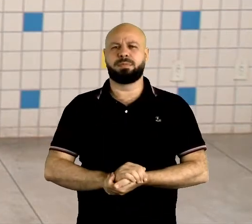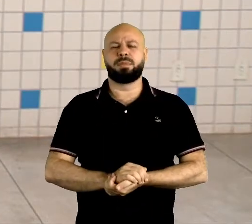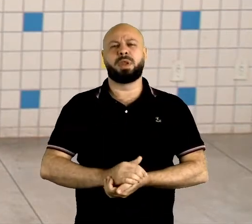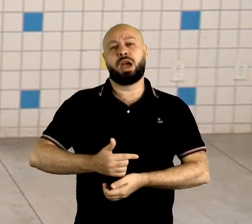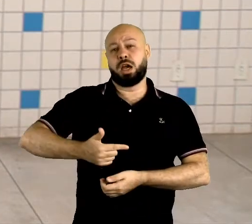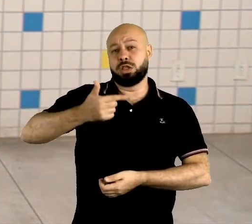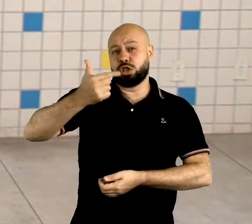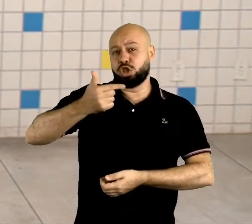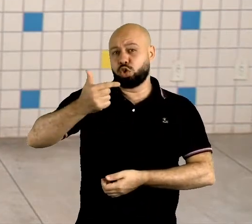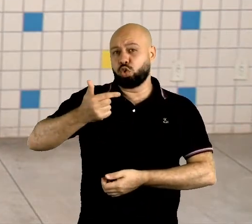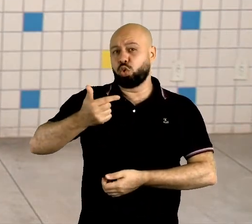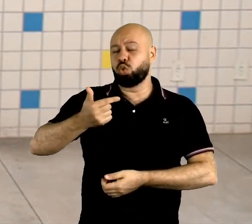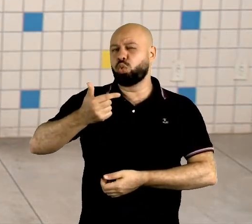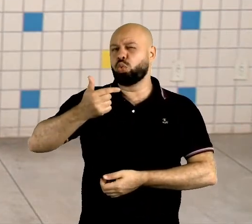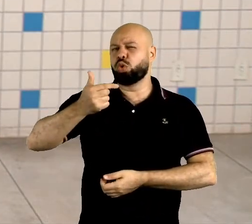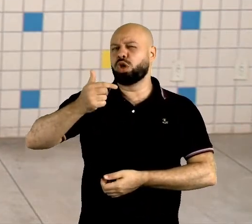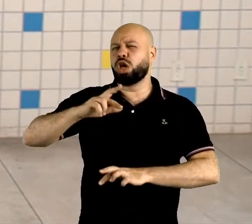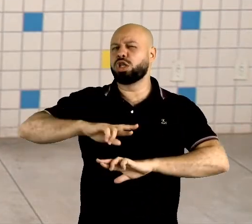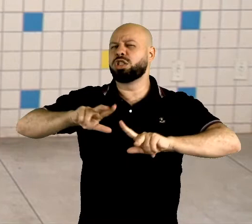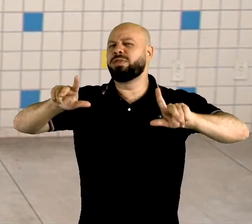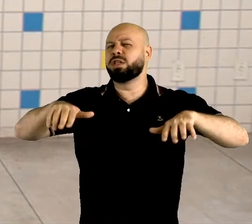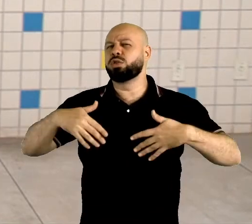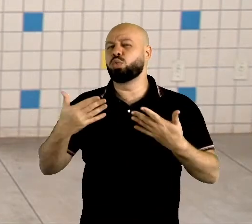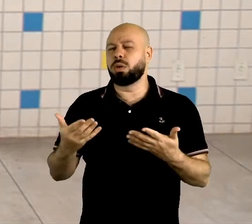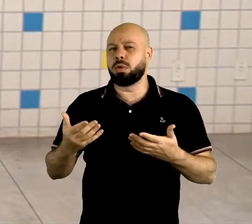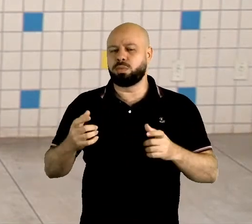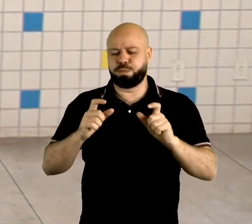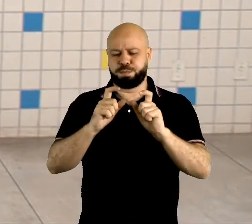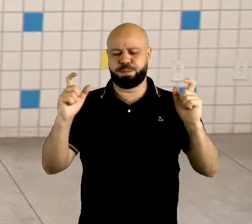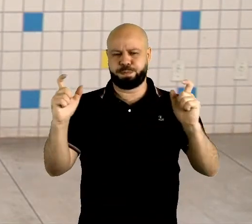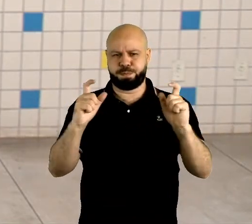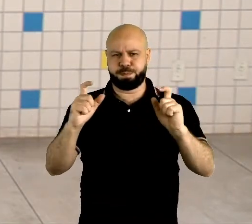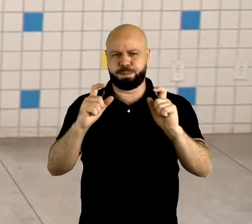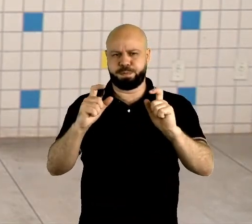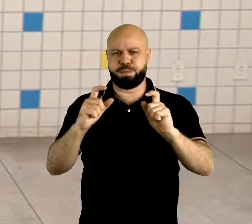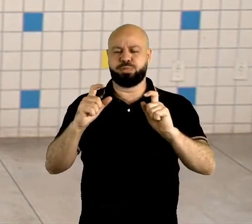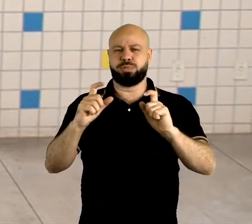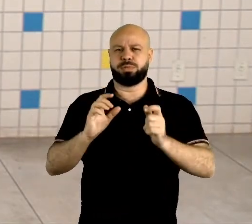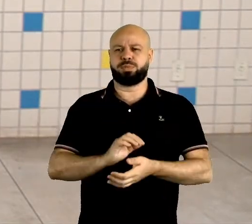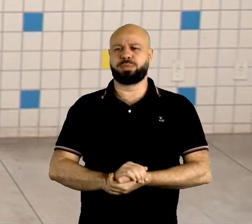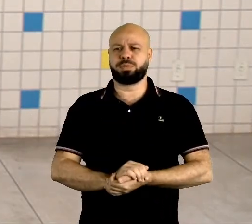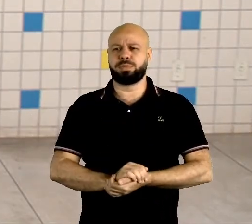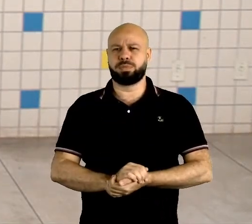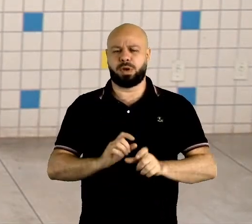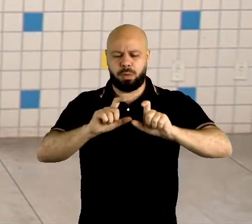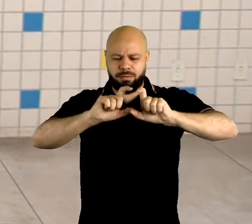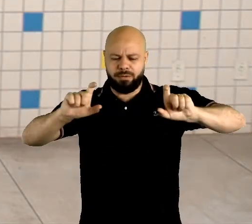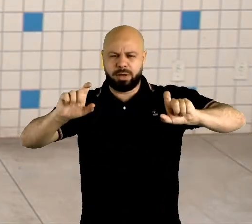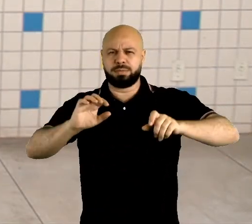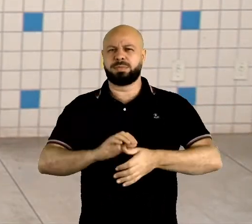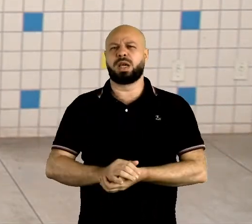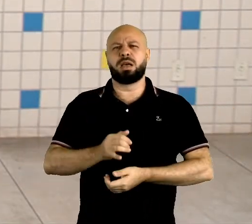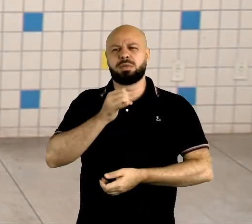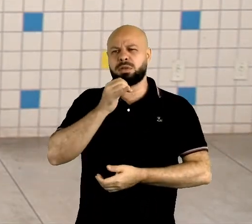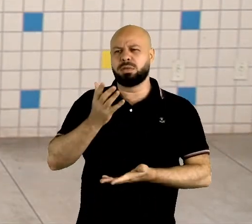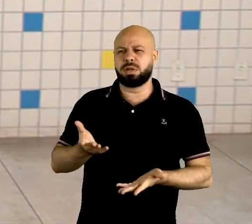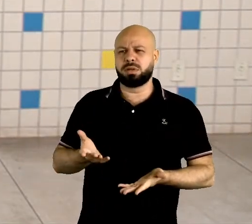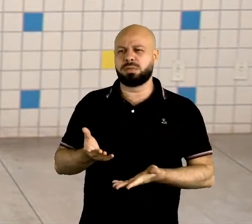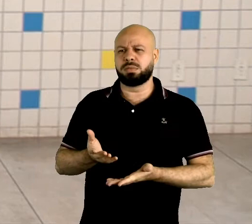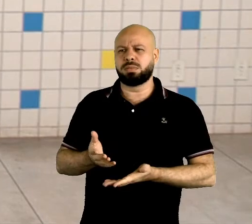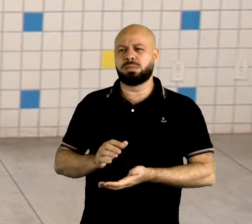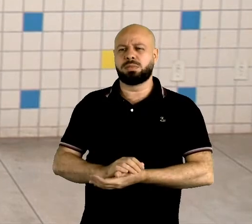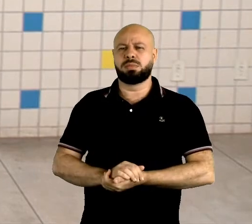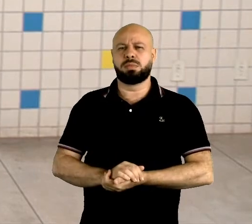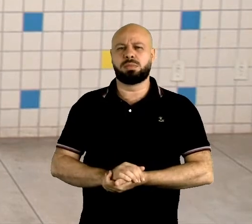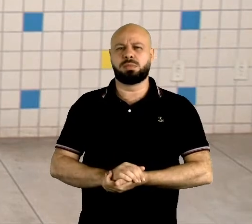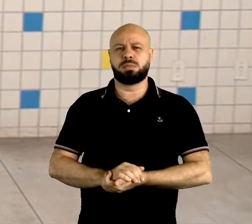que nós podemos apontar também são em algumas expressões também que podem ser diferentes. Quando eu digo para vocês, no inglês britânico, have a